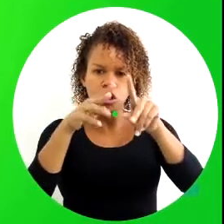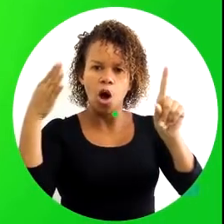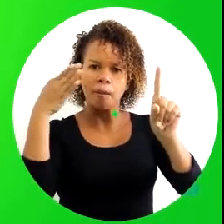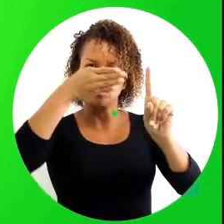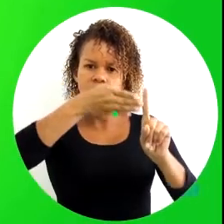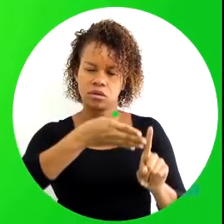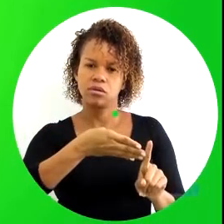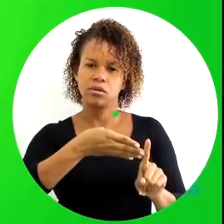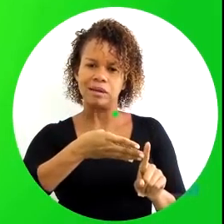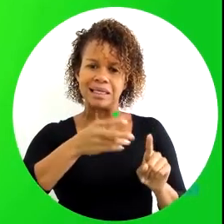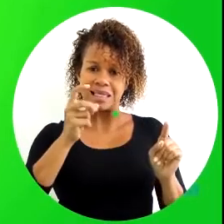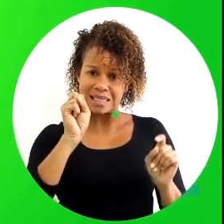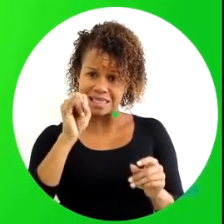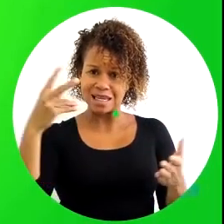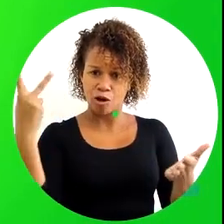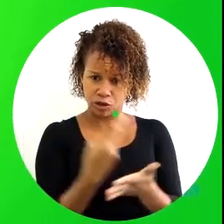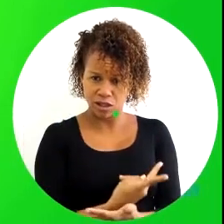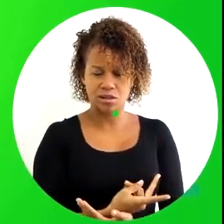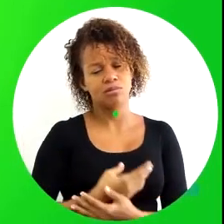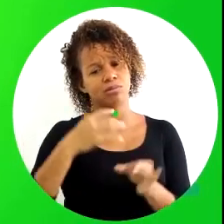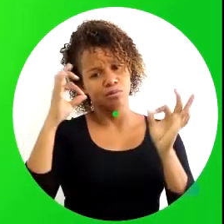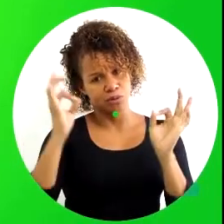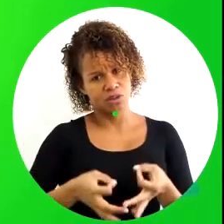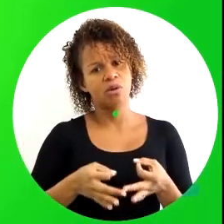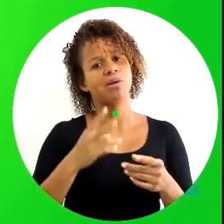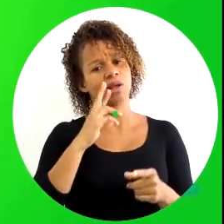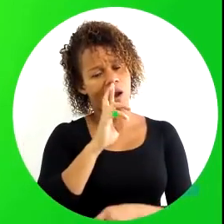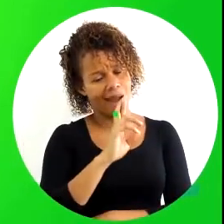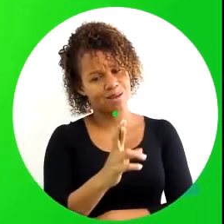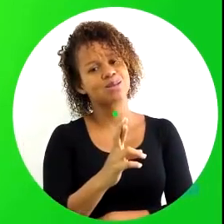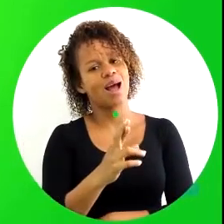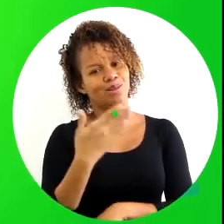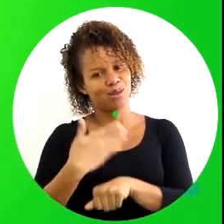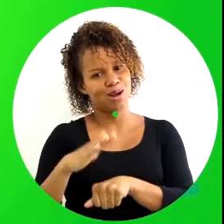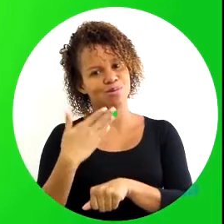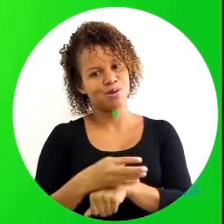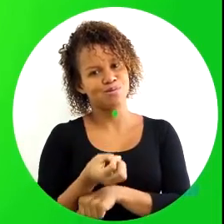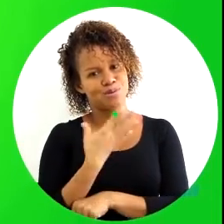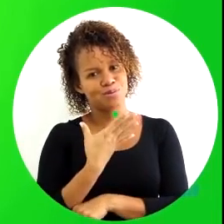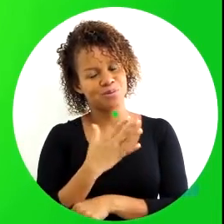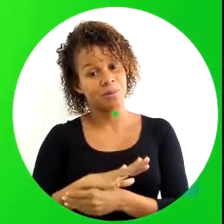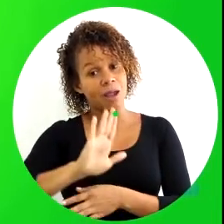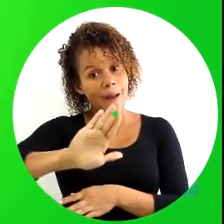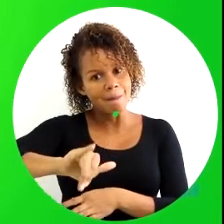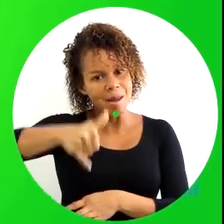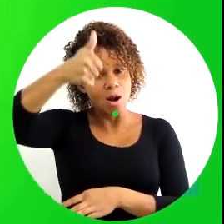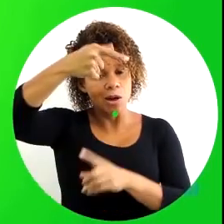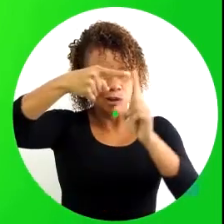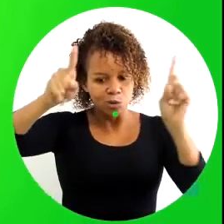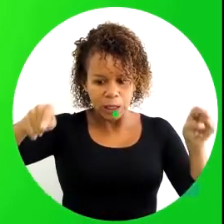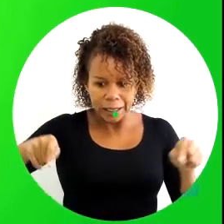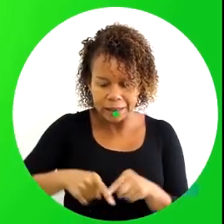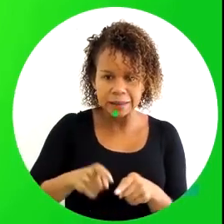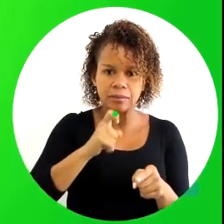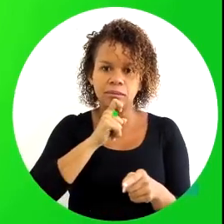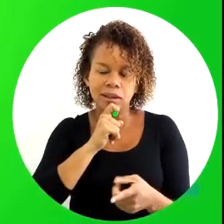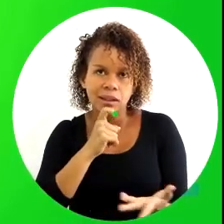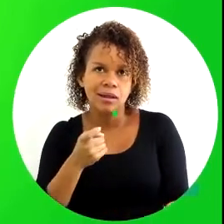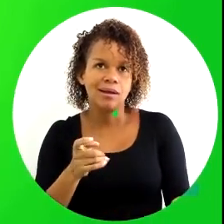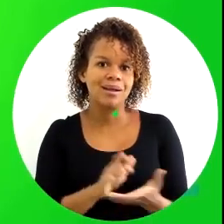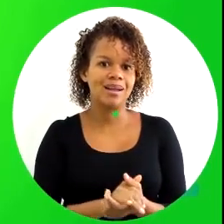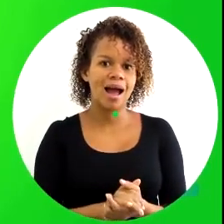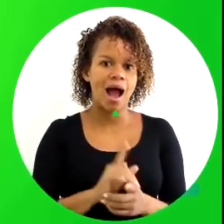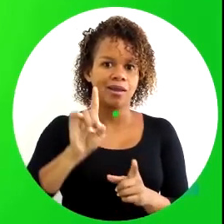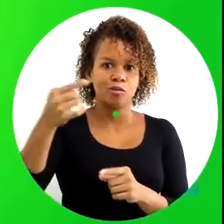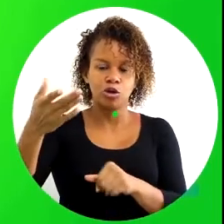ligadas ao objetivo da organização. se isso aconteceu, possivelmente isso é um resultado do treinamento. A melhoria do clima organizacional, as pessoas